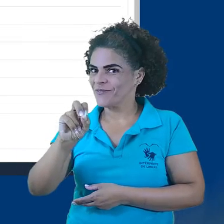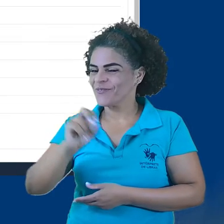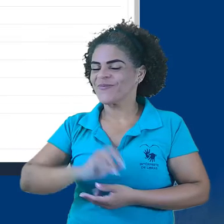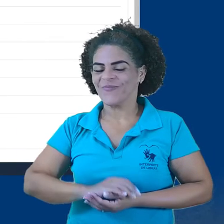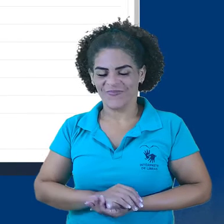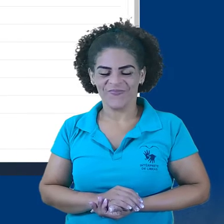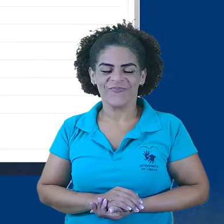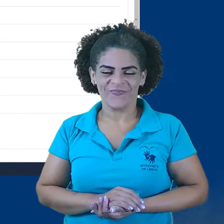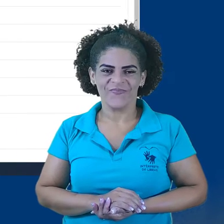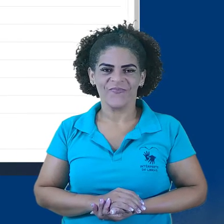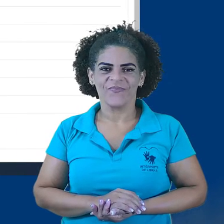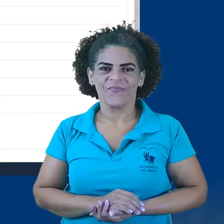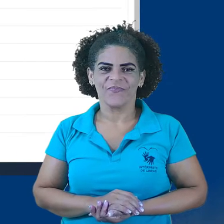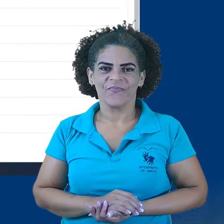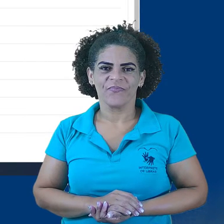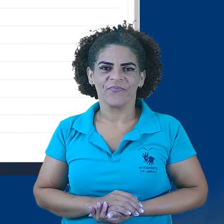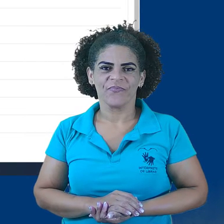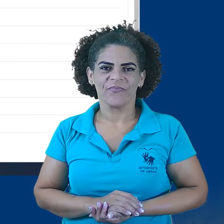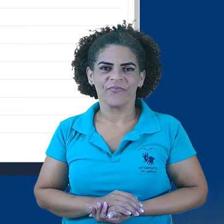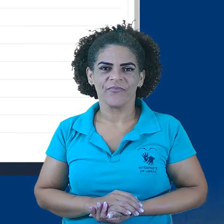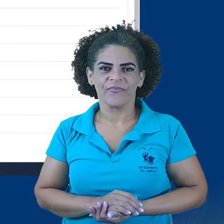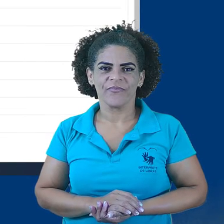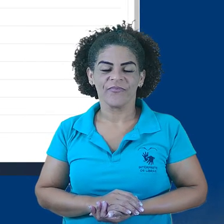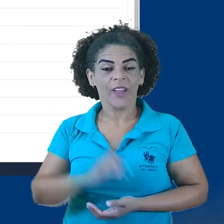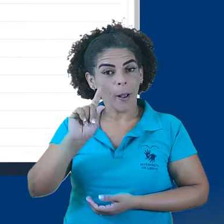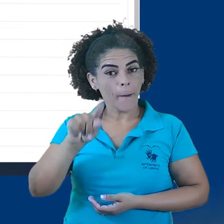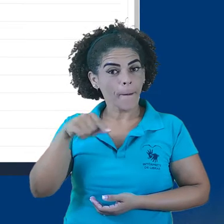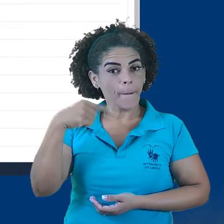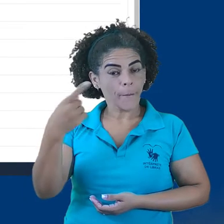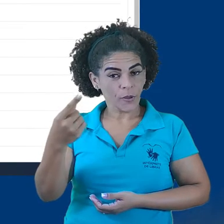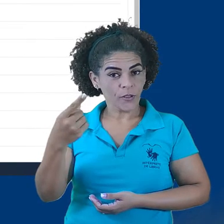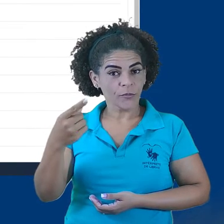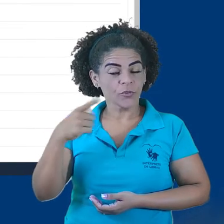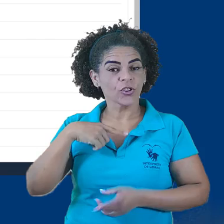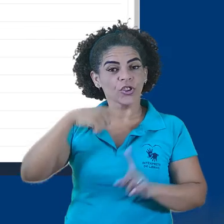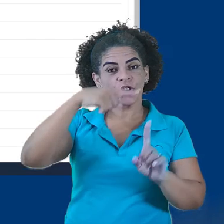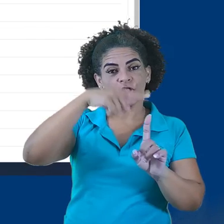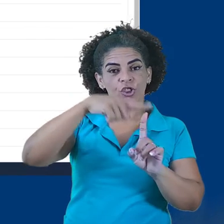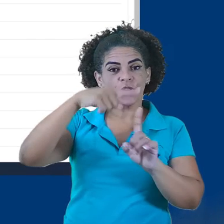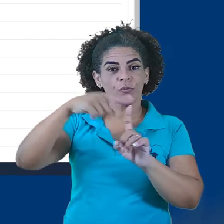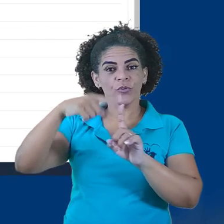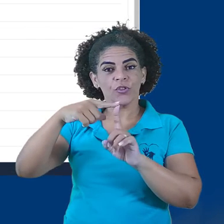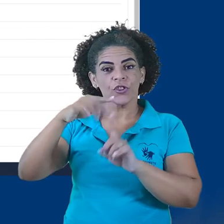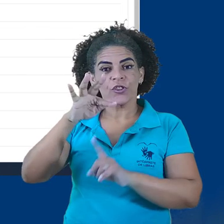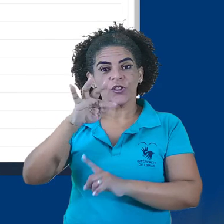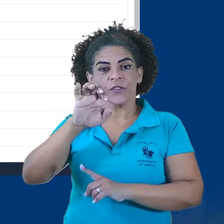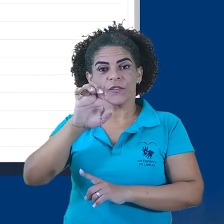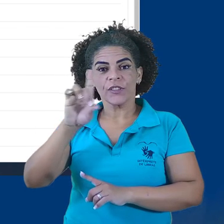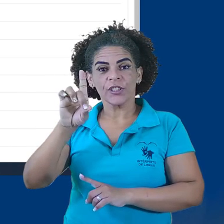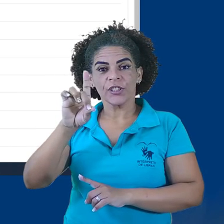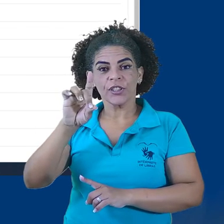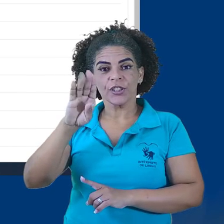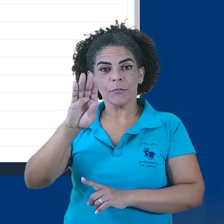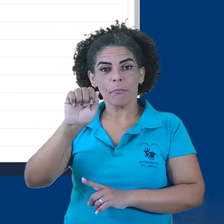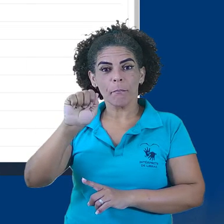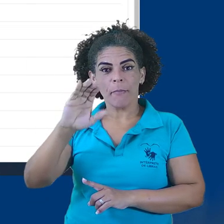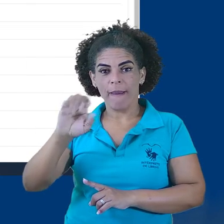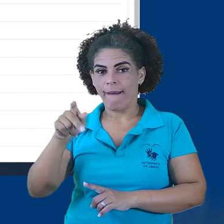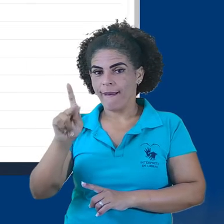possui método de envio. A próxima sessão seriam tipos de feedback.